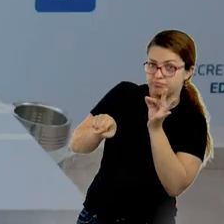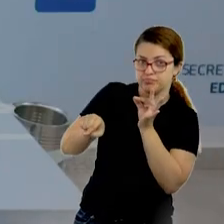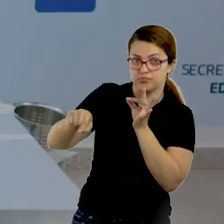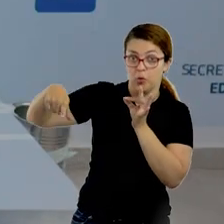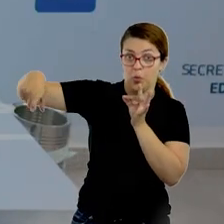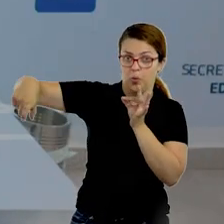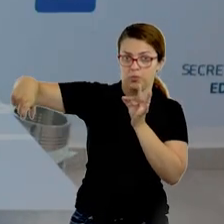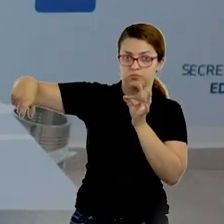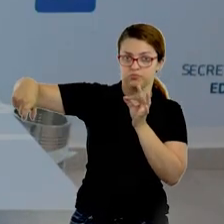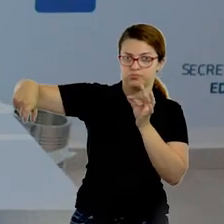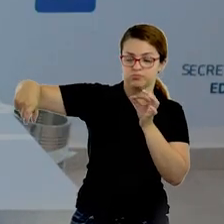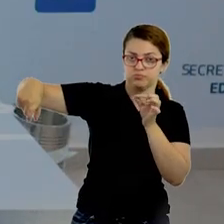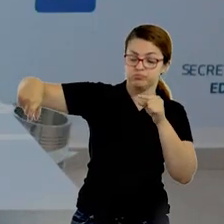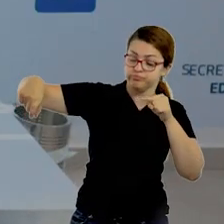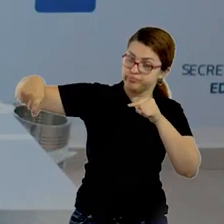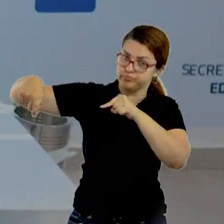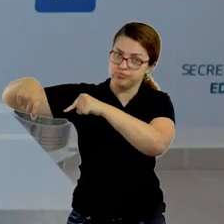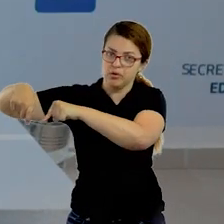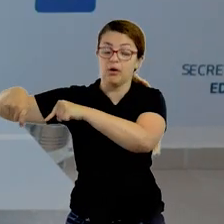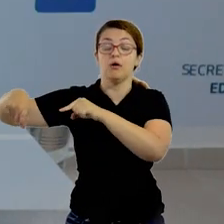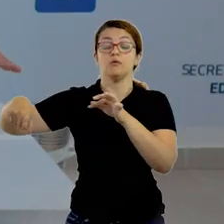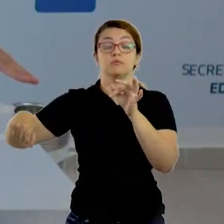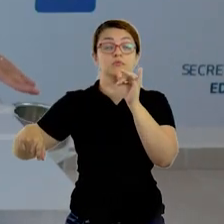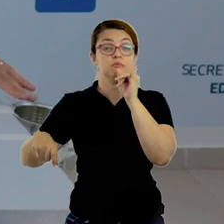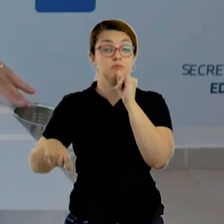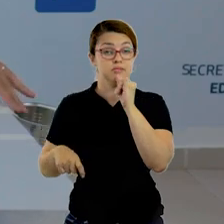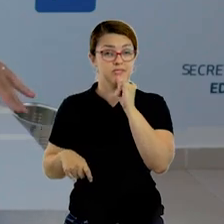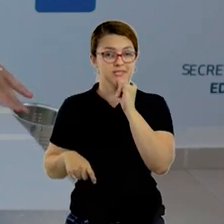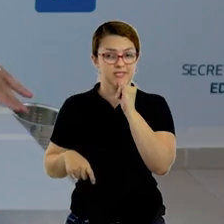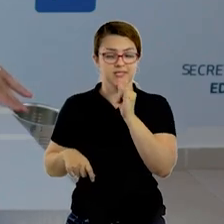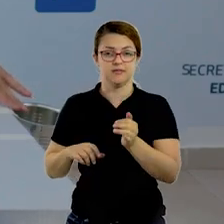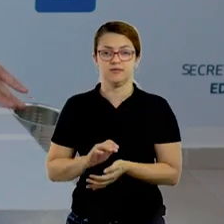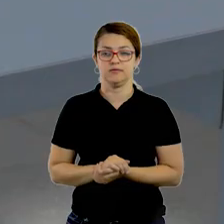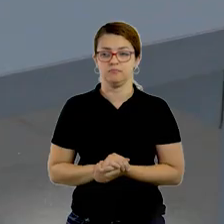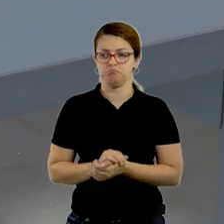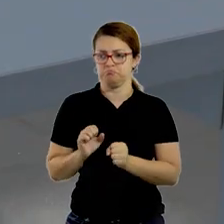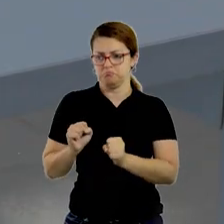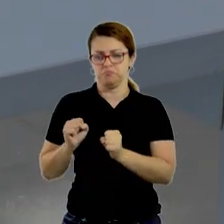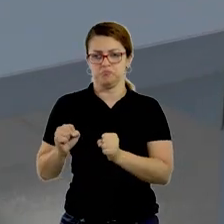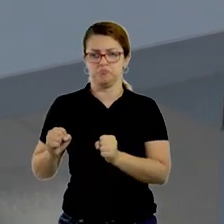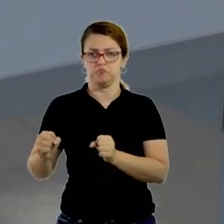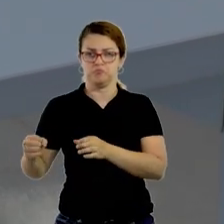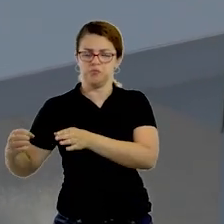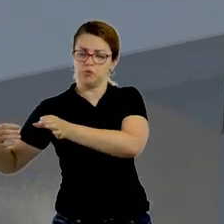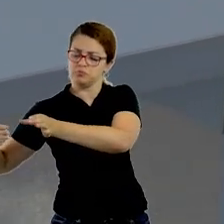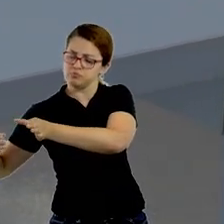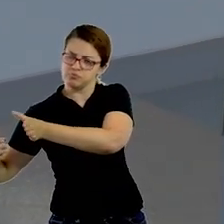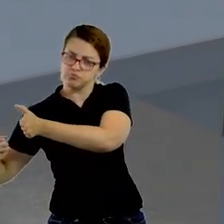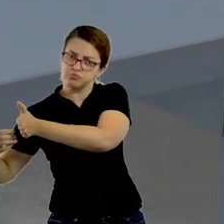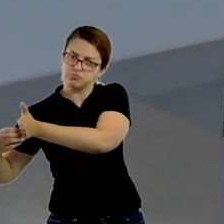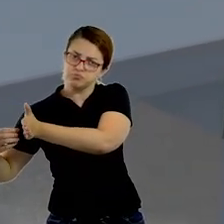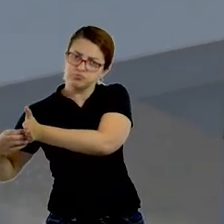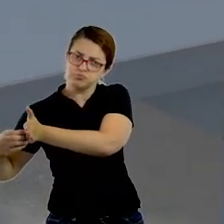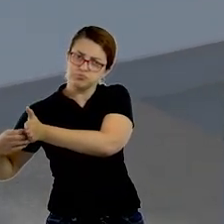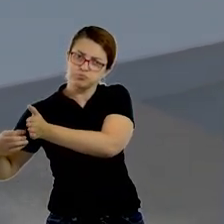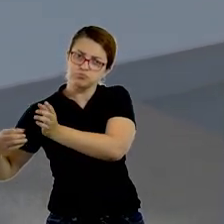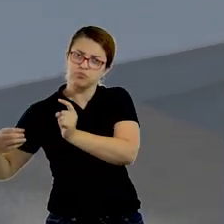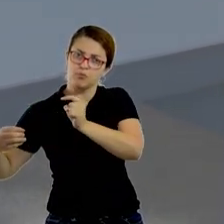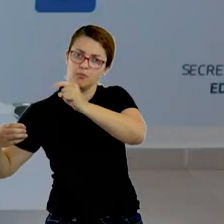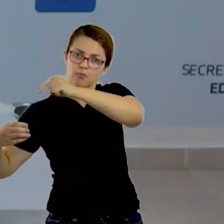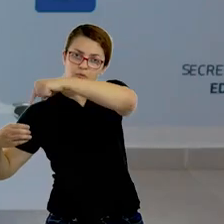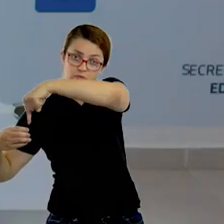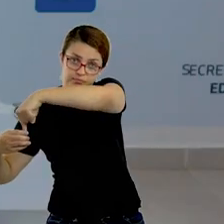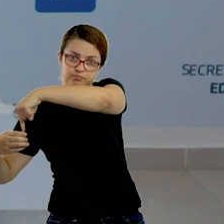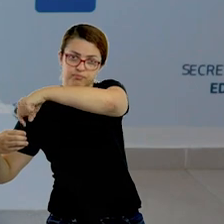ao gol. Eu coloquei aqui como exemplo um pote, pode ser de Nescau, um copo normal, só para a bolinha poder entrar,